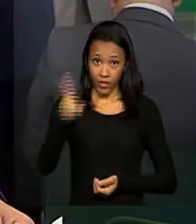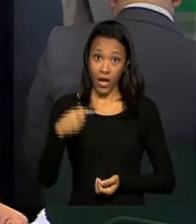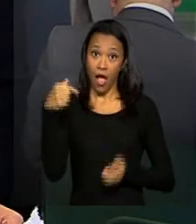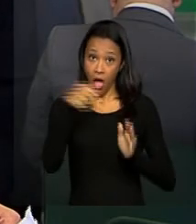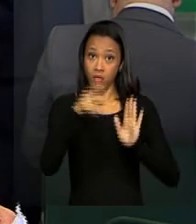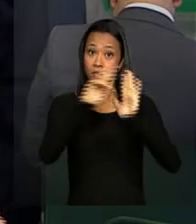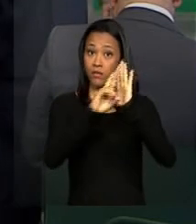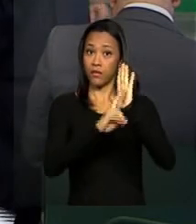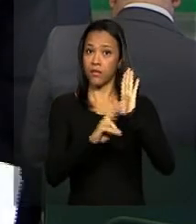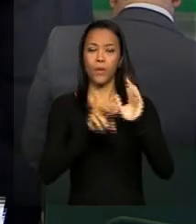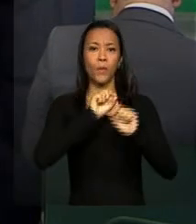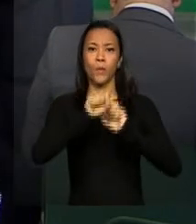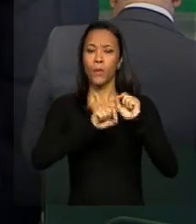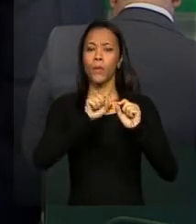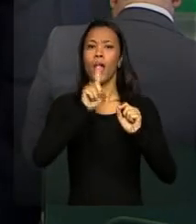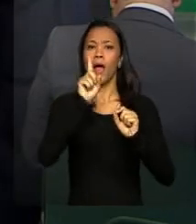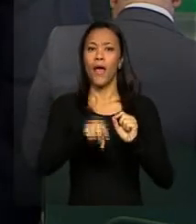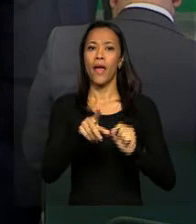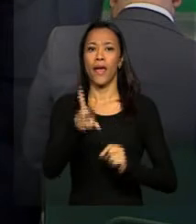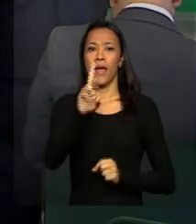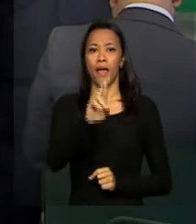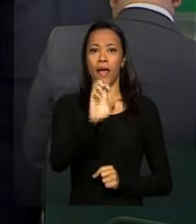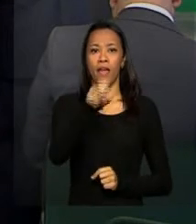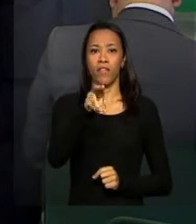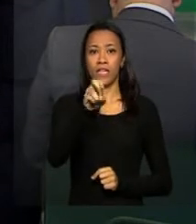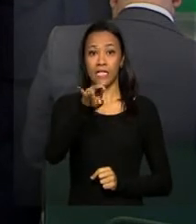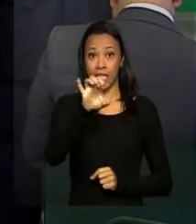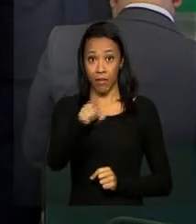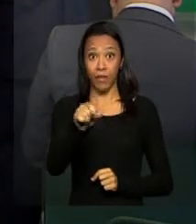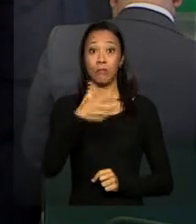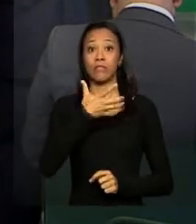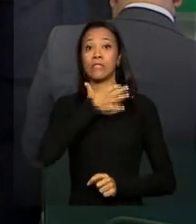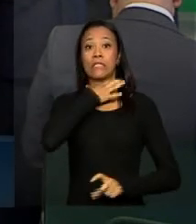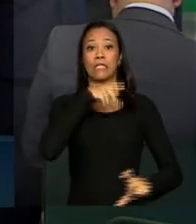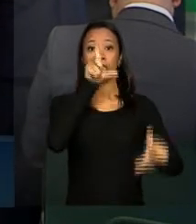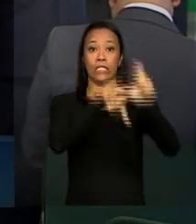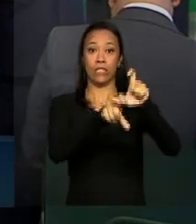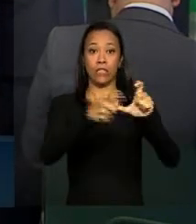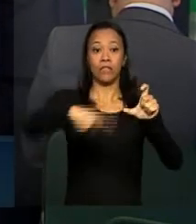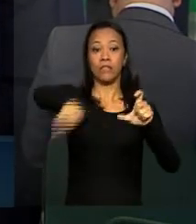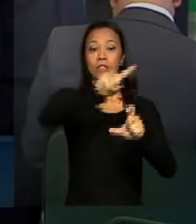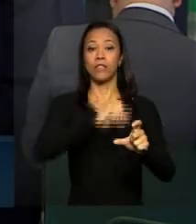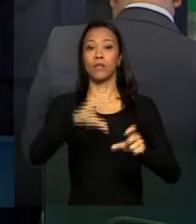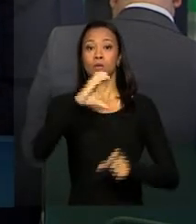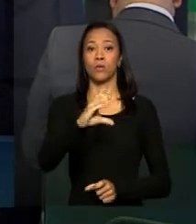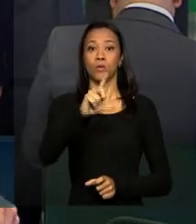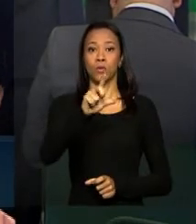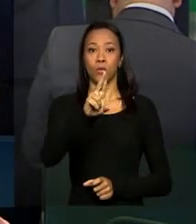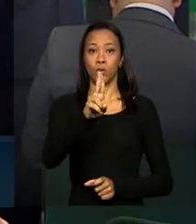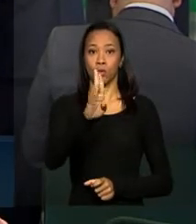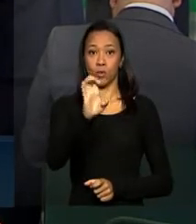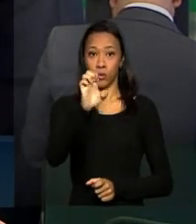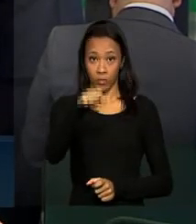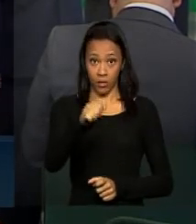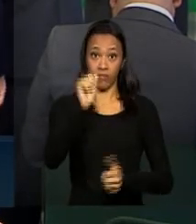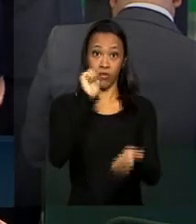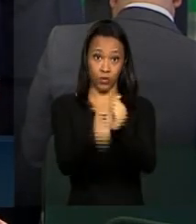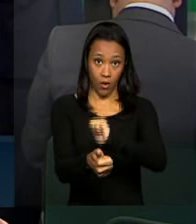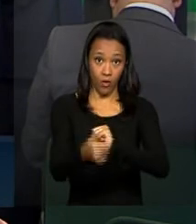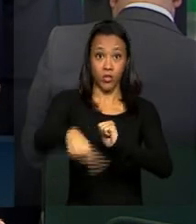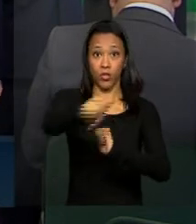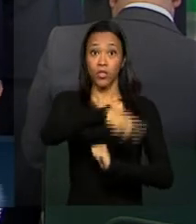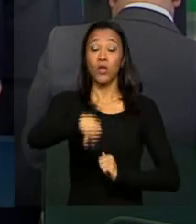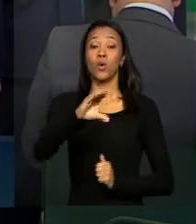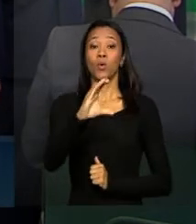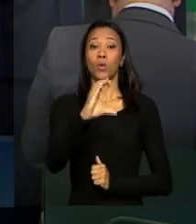medidas tratam do refinanciamento das dívidas dos clubes, o chamado refis do futebol. Com essa resolução, os clubes